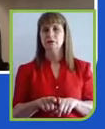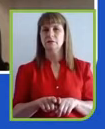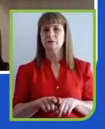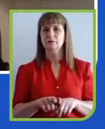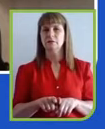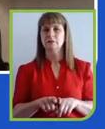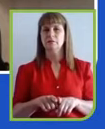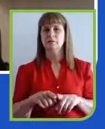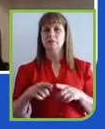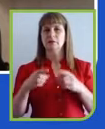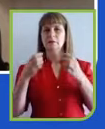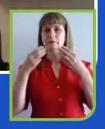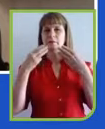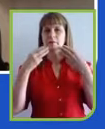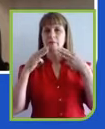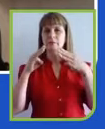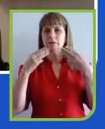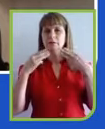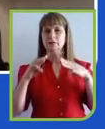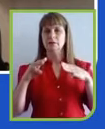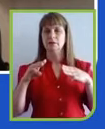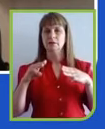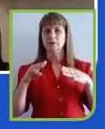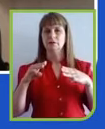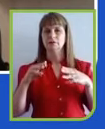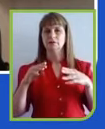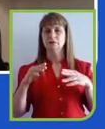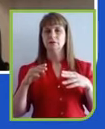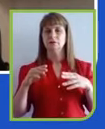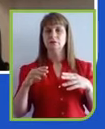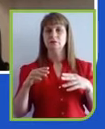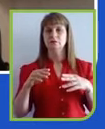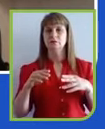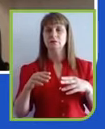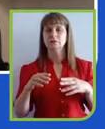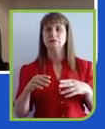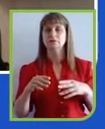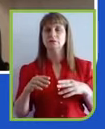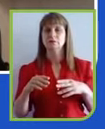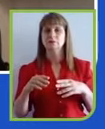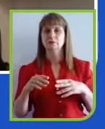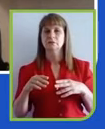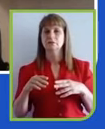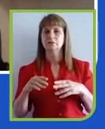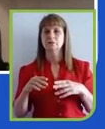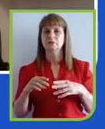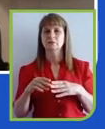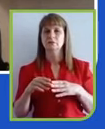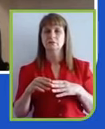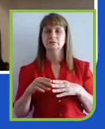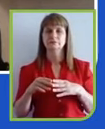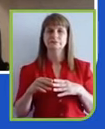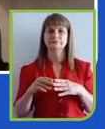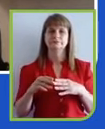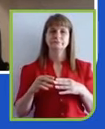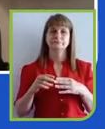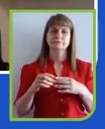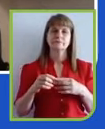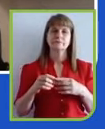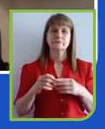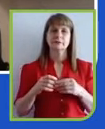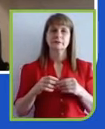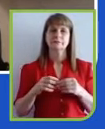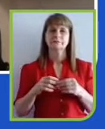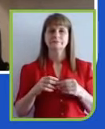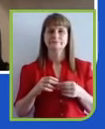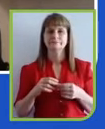33 mil colaboradores da Vivo. Todo esse seu esforço é fundamental para que você continue sendo